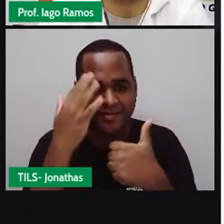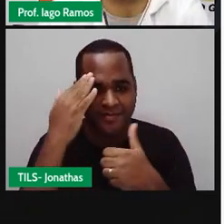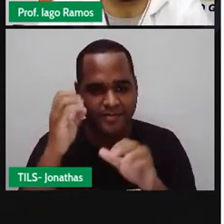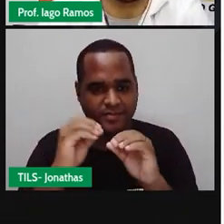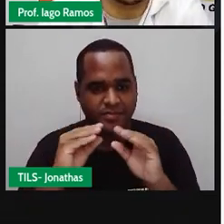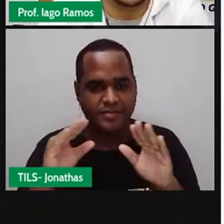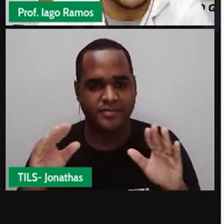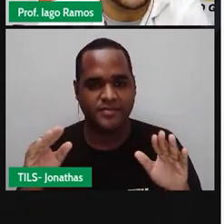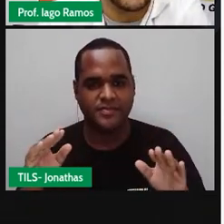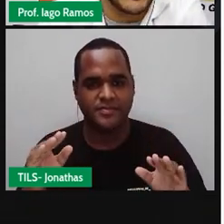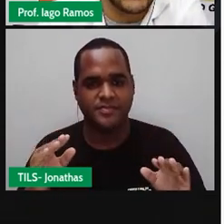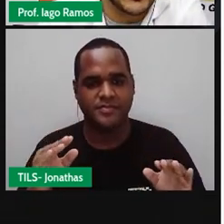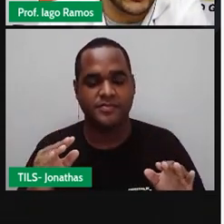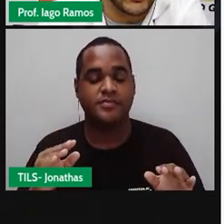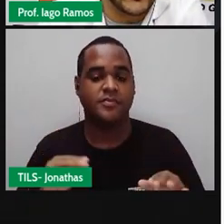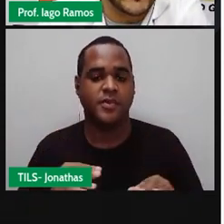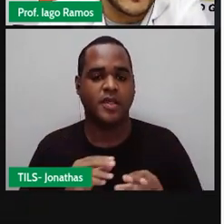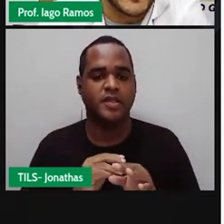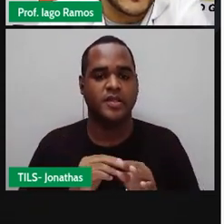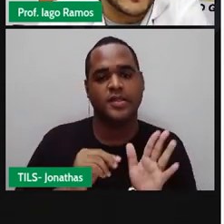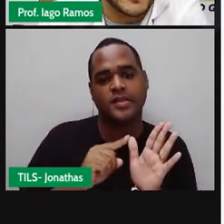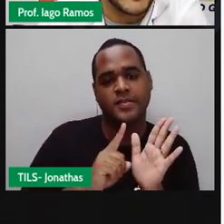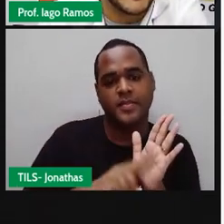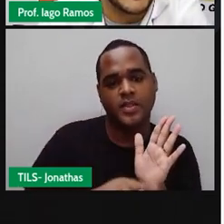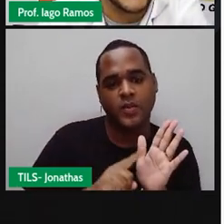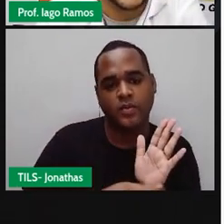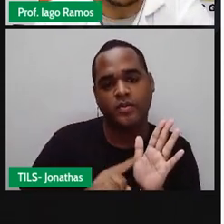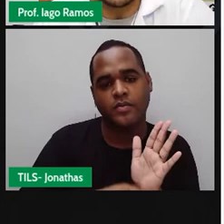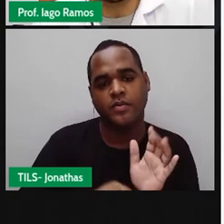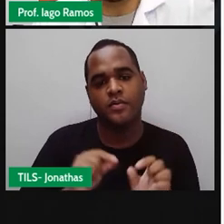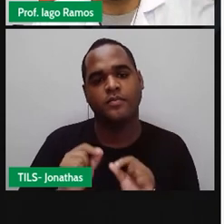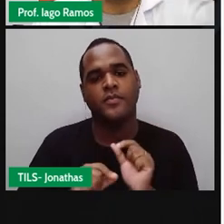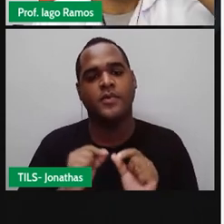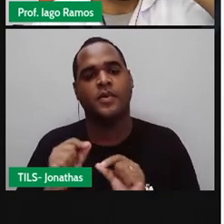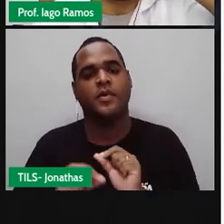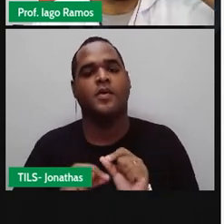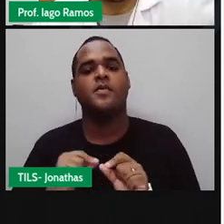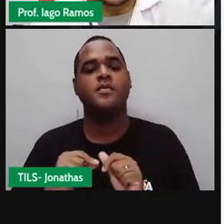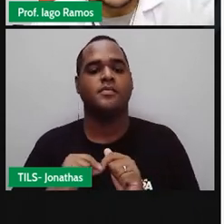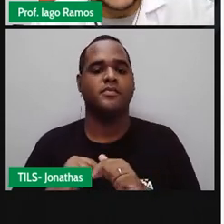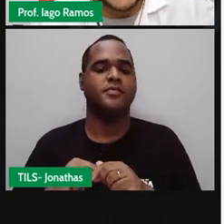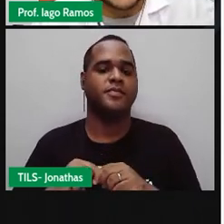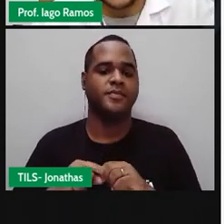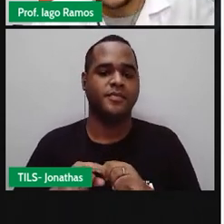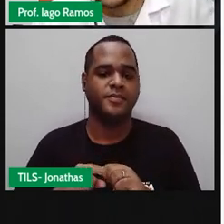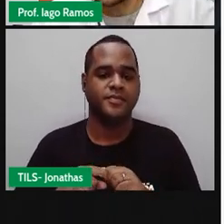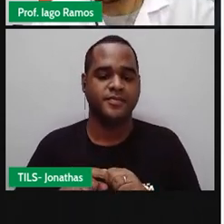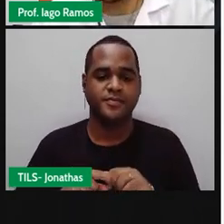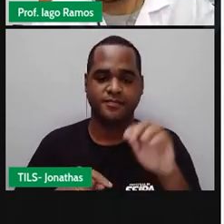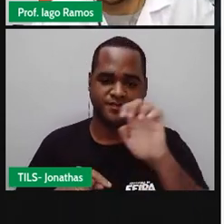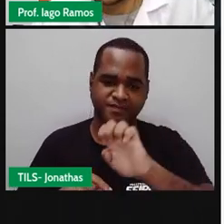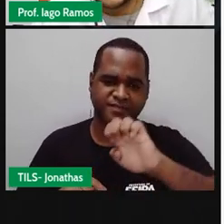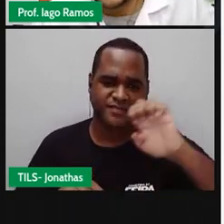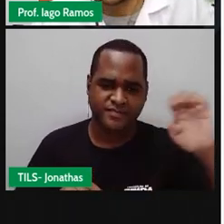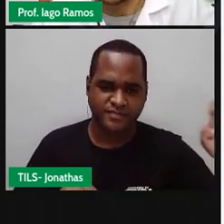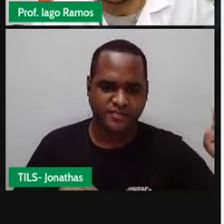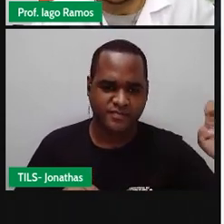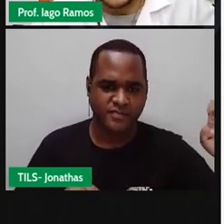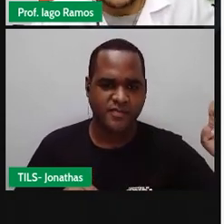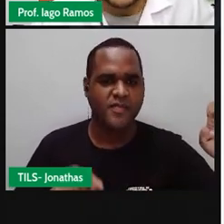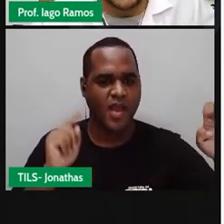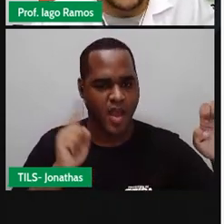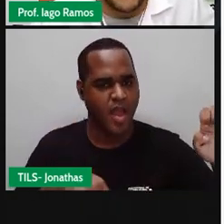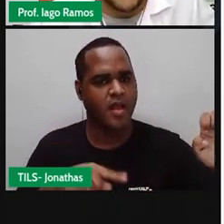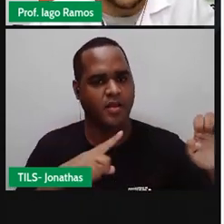quem é o menor número de todos esses aqui? Qual é número que está bem à esquerda? Porque quem fica à esquerda